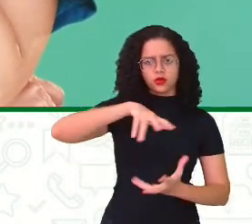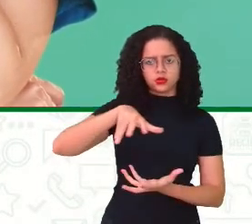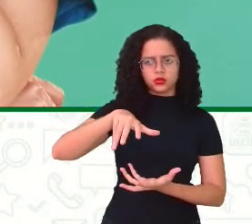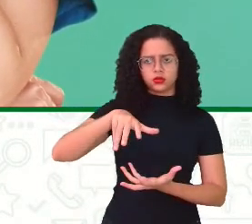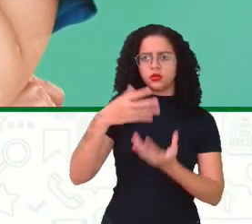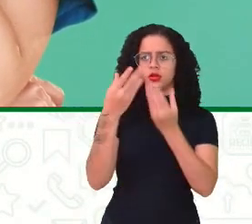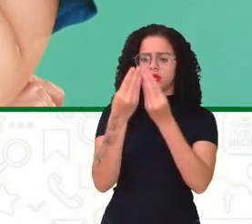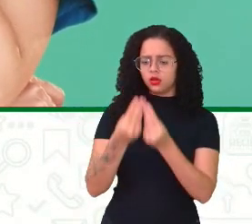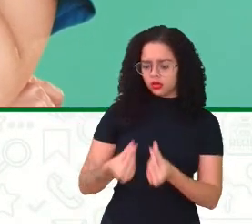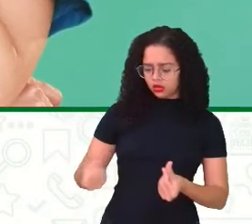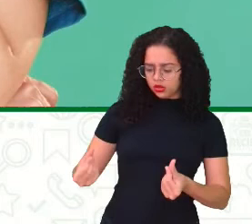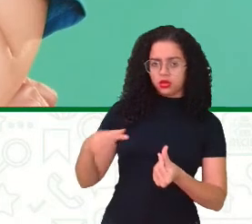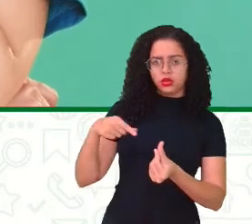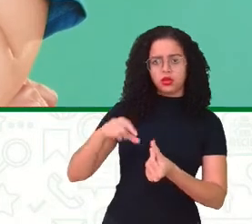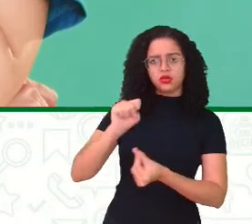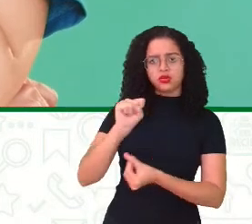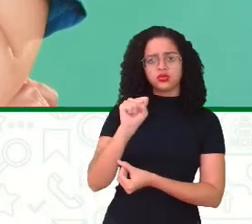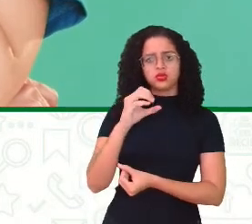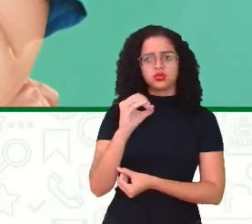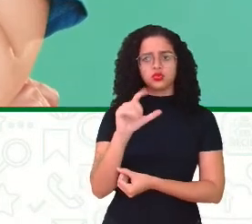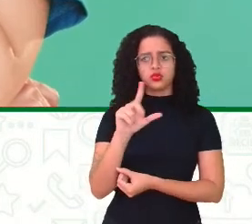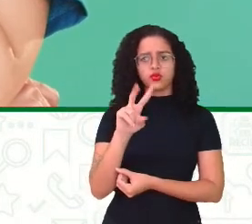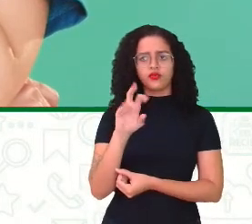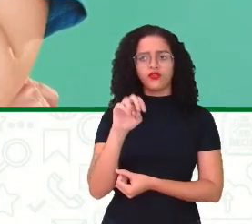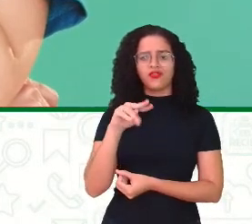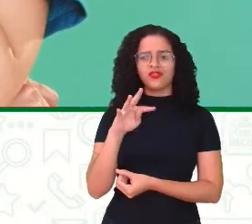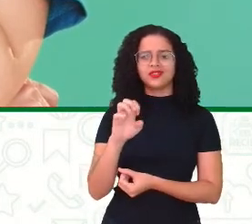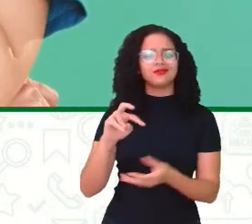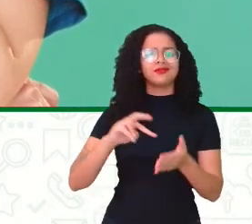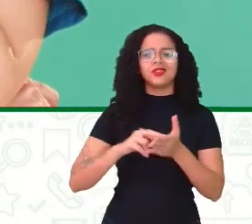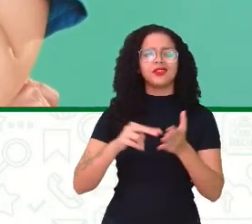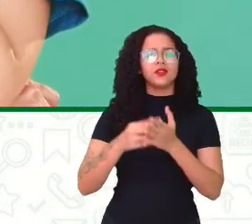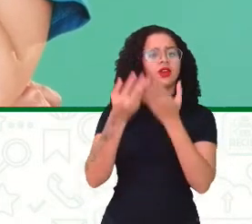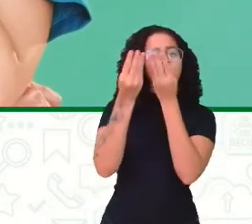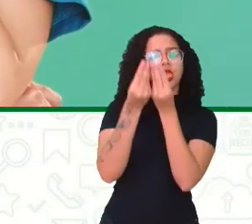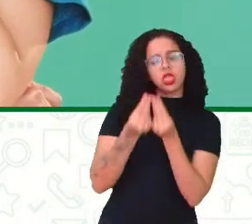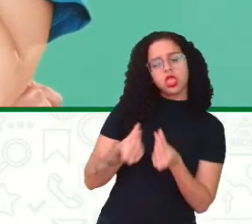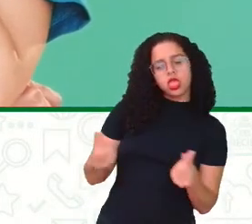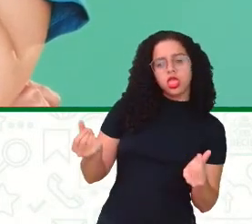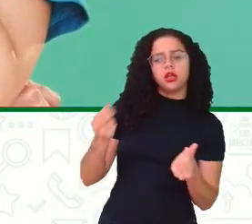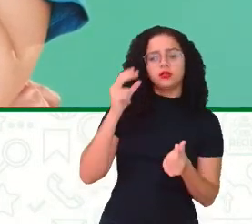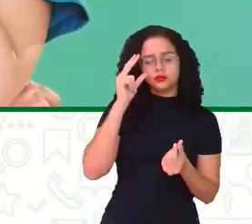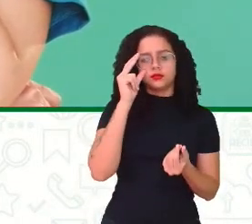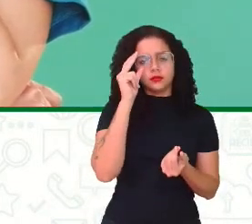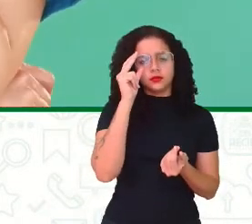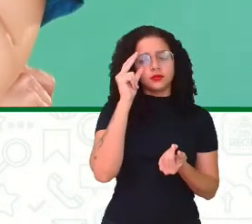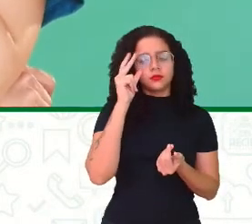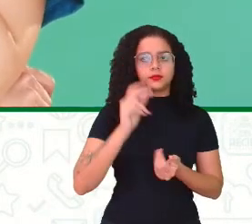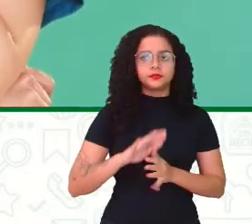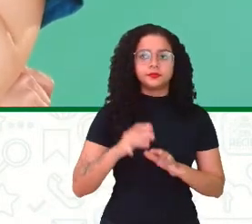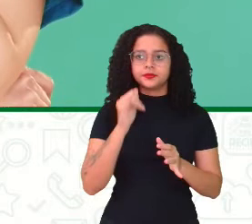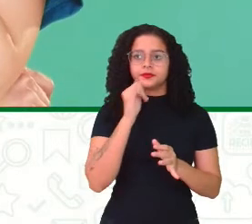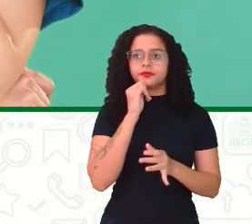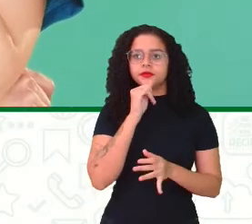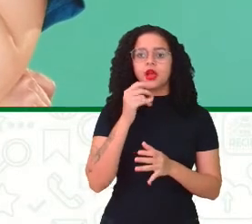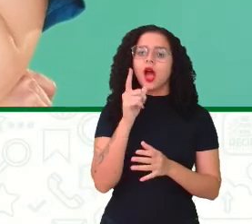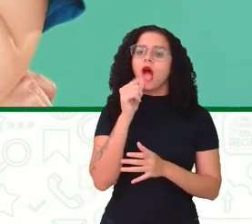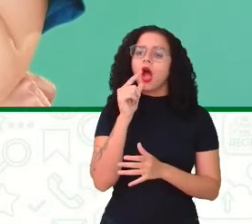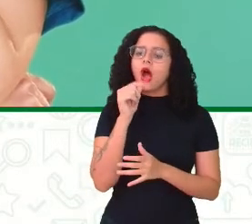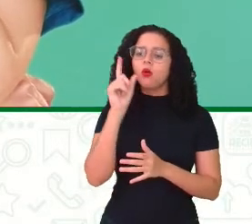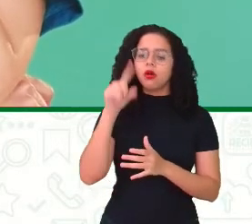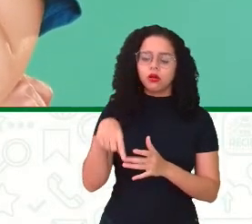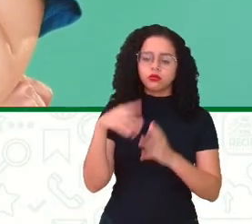Solvente, a gente já sabe. Solvente, ele dissolve, né? Algumas substâncias, não é verdade? Então, se a água é um solvente